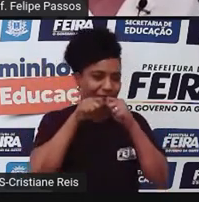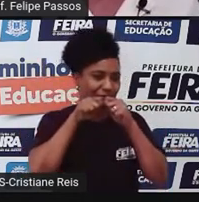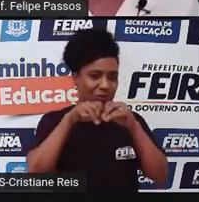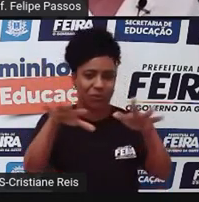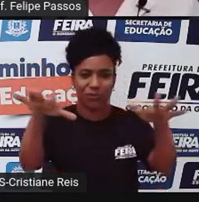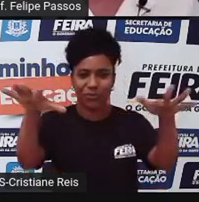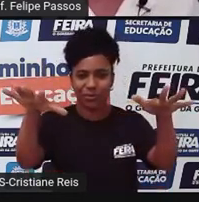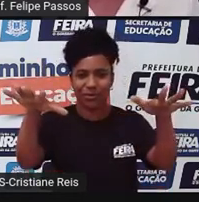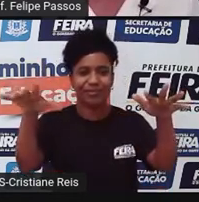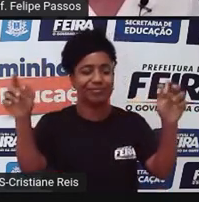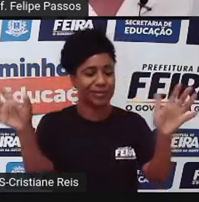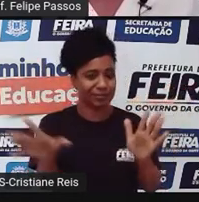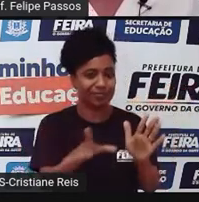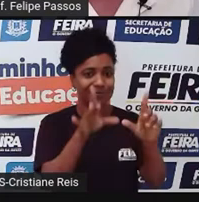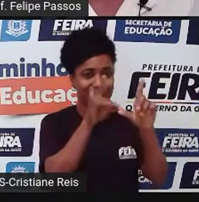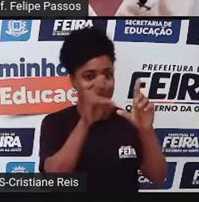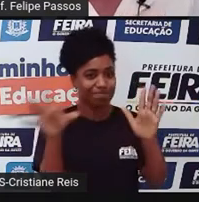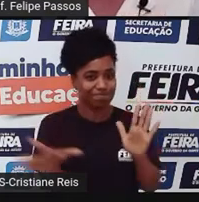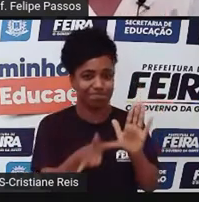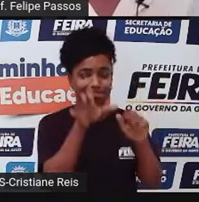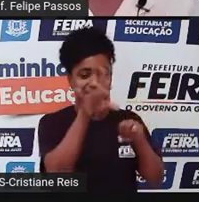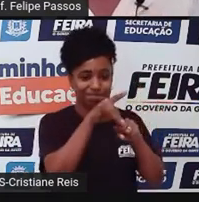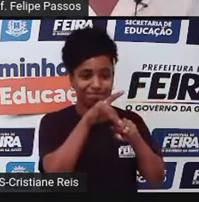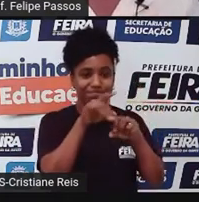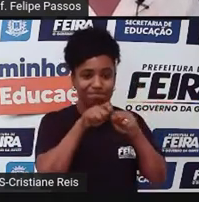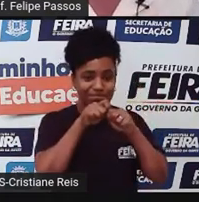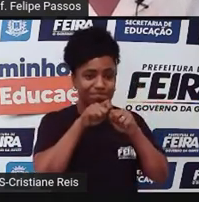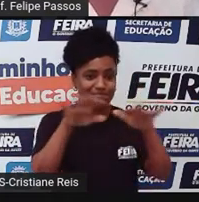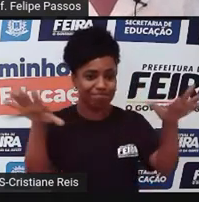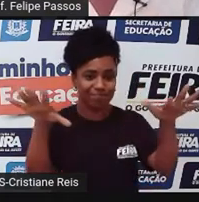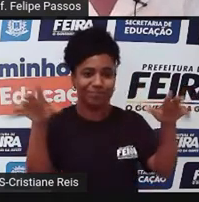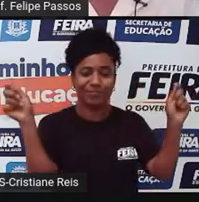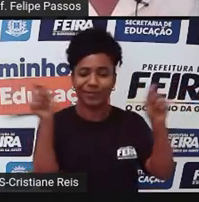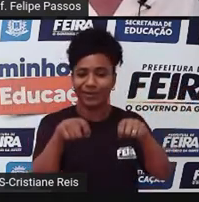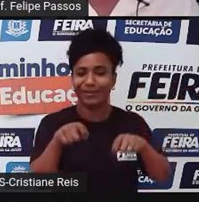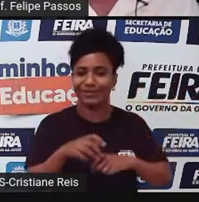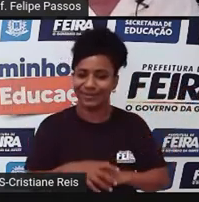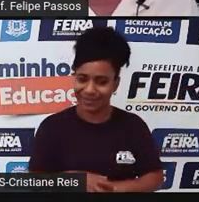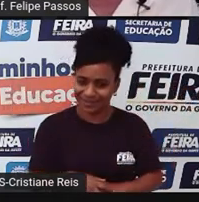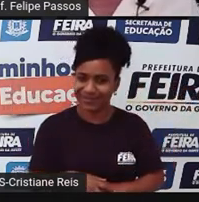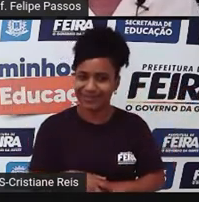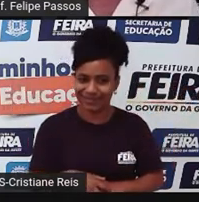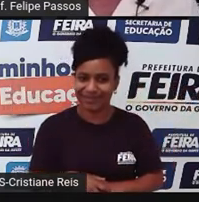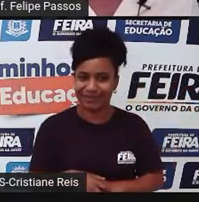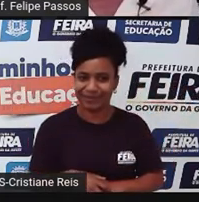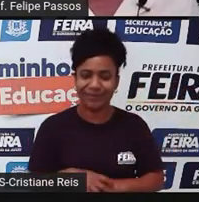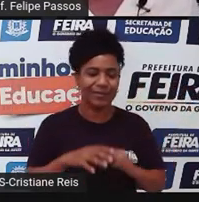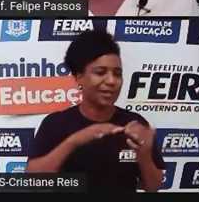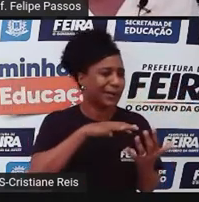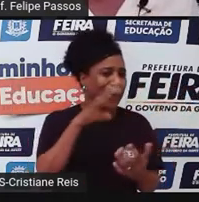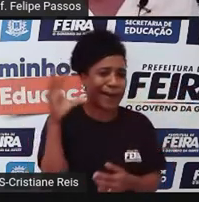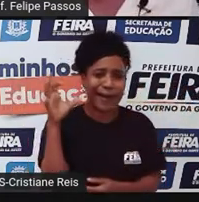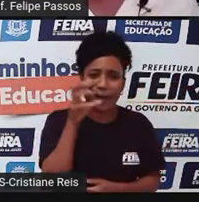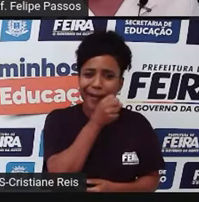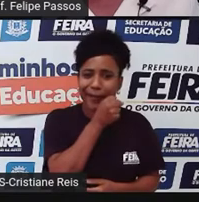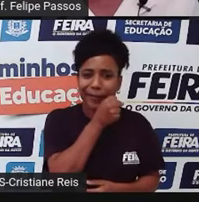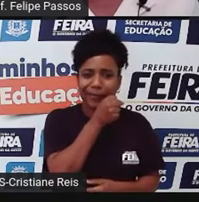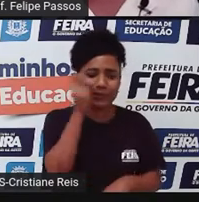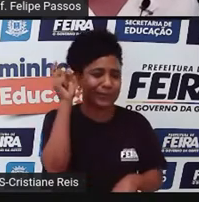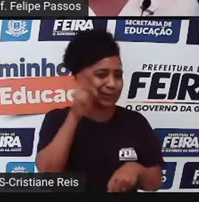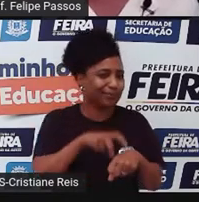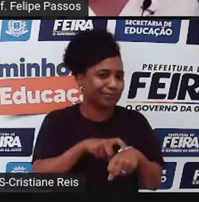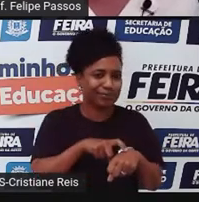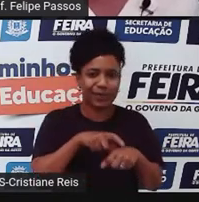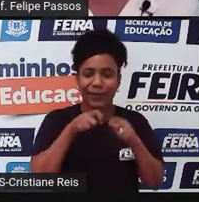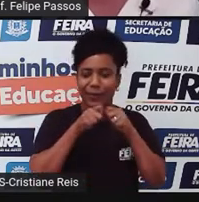viralizar. Isso é a repetição de uma informação para muitas pessoas num curto espaço de tempo. Então, os